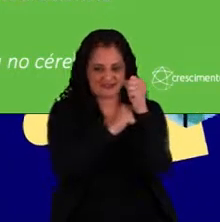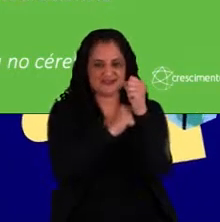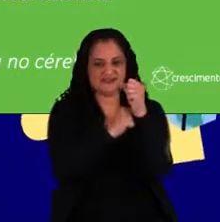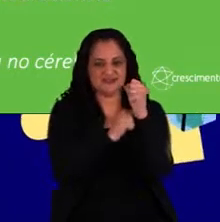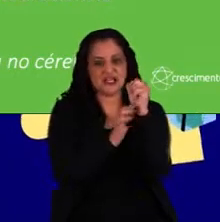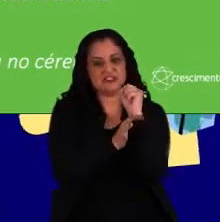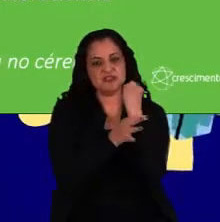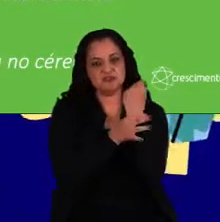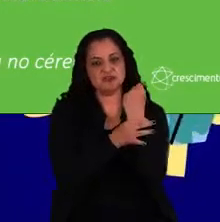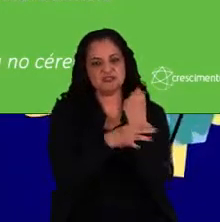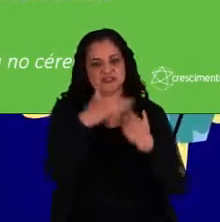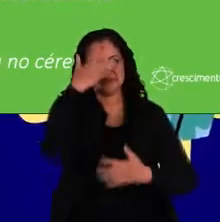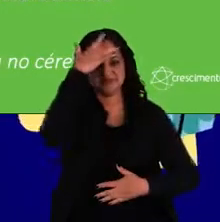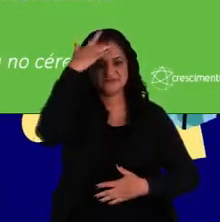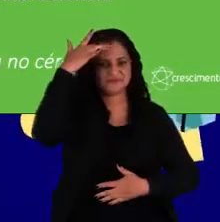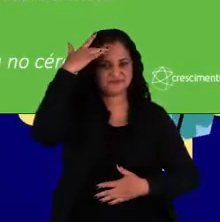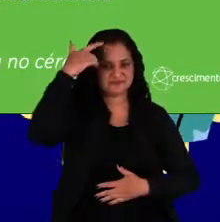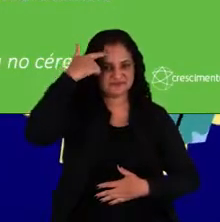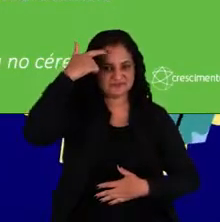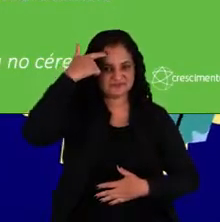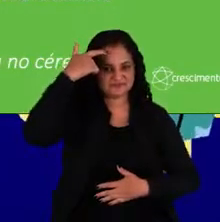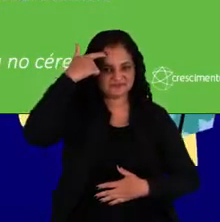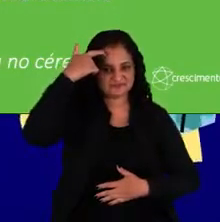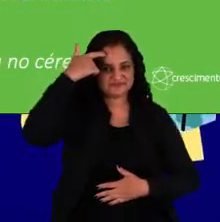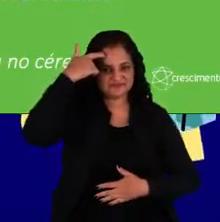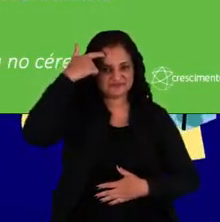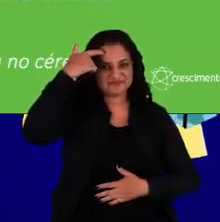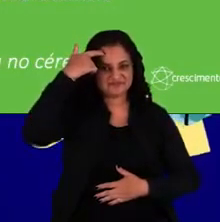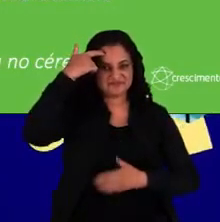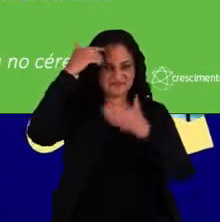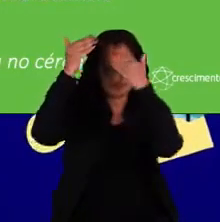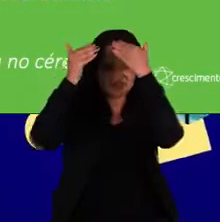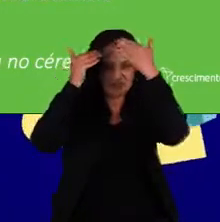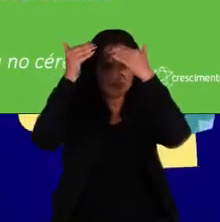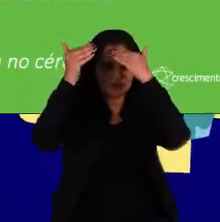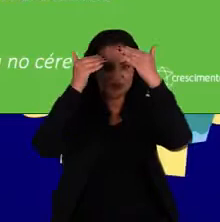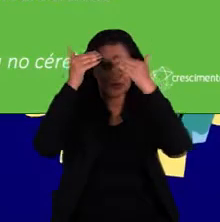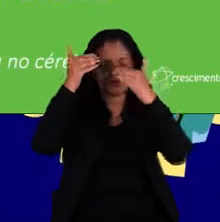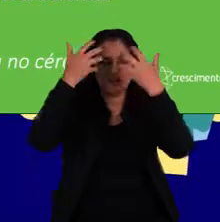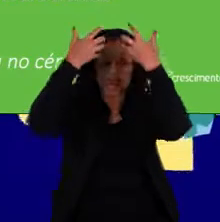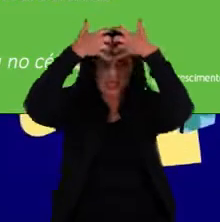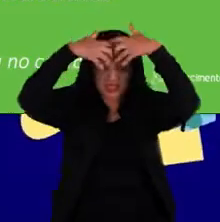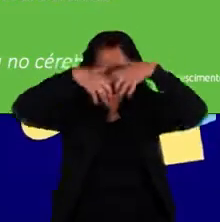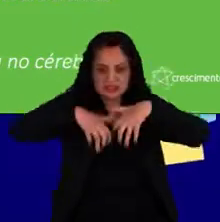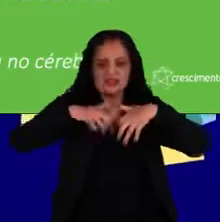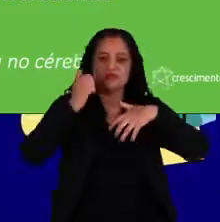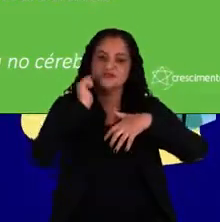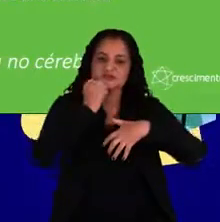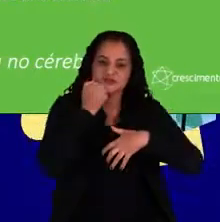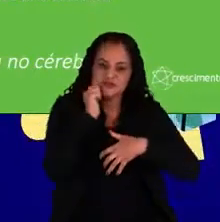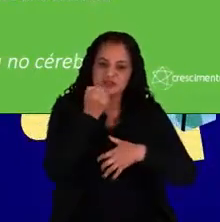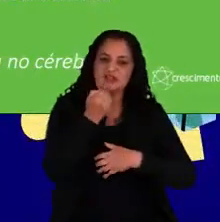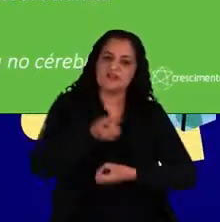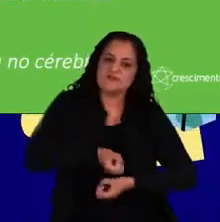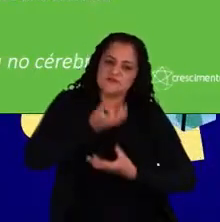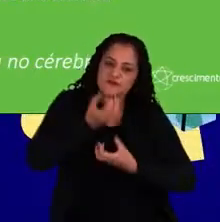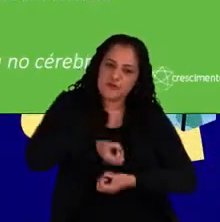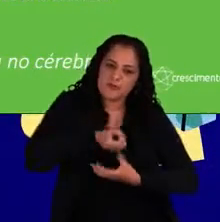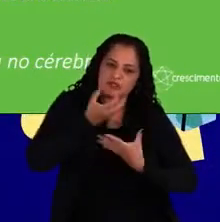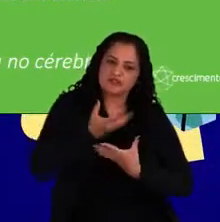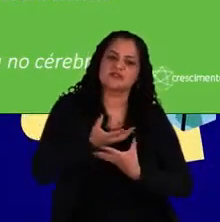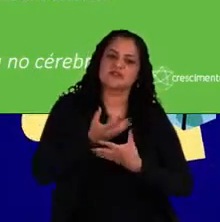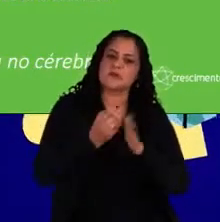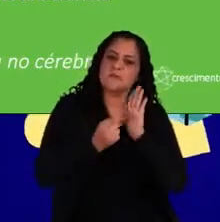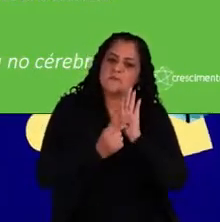pilar da segurança psicológica. Então, cada vez mais, a neurociência vem nos trazendo dados e